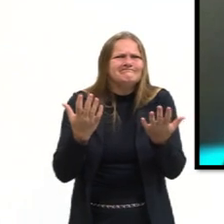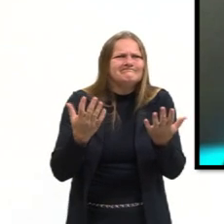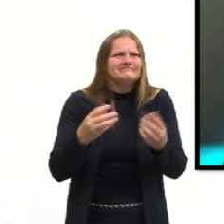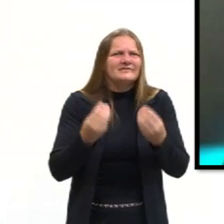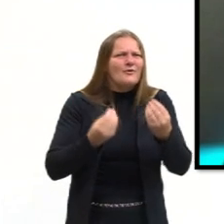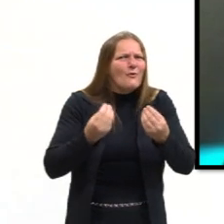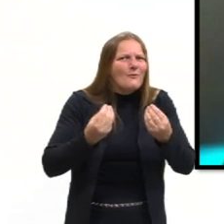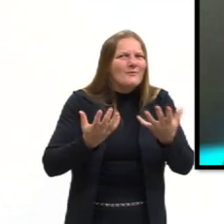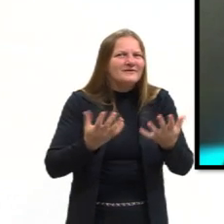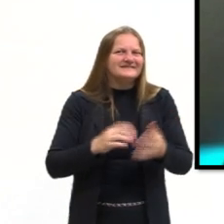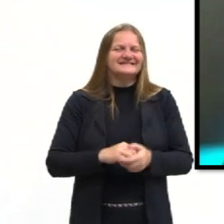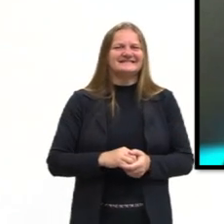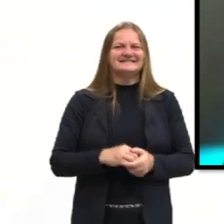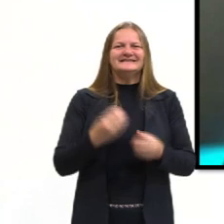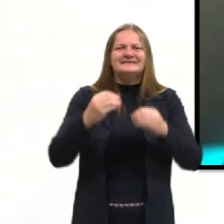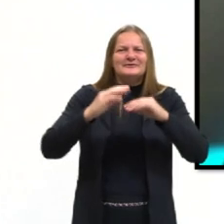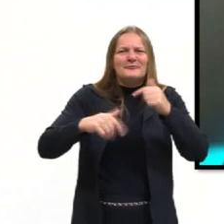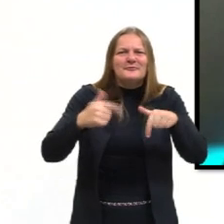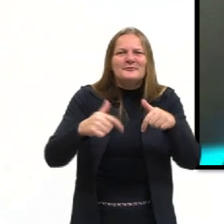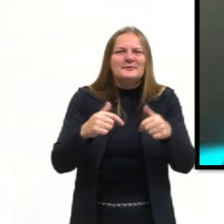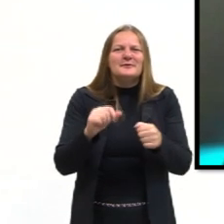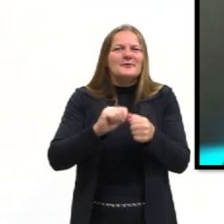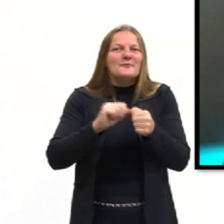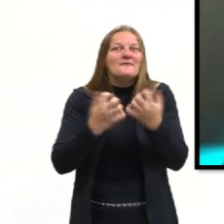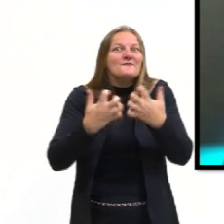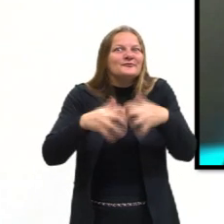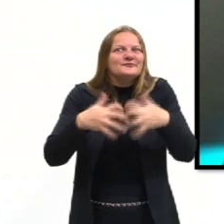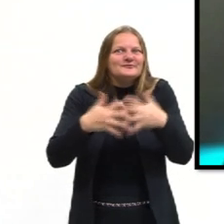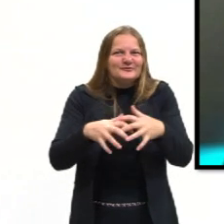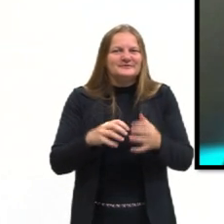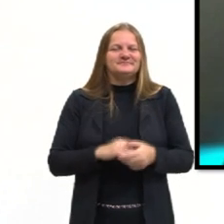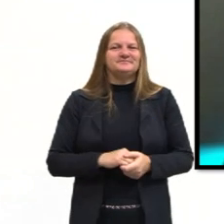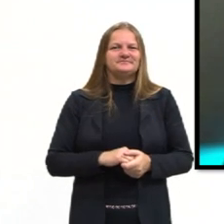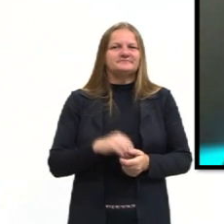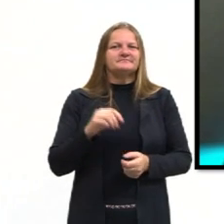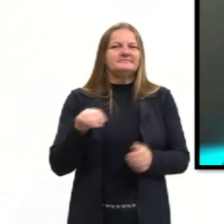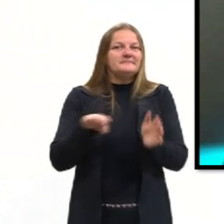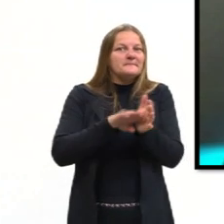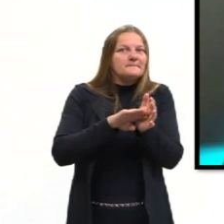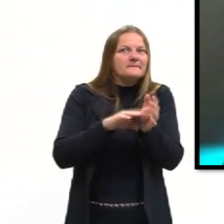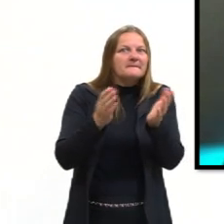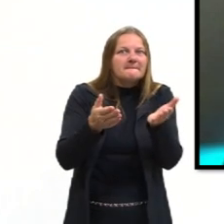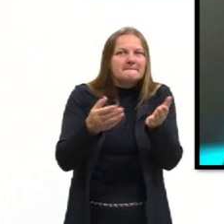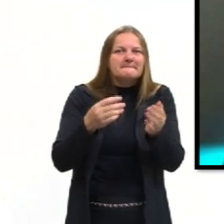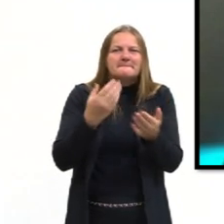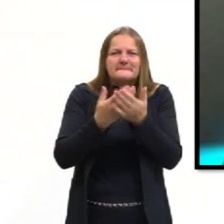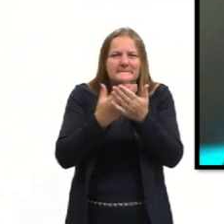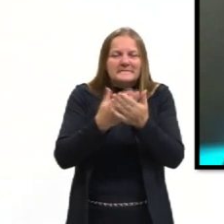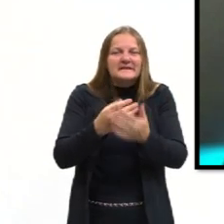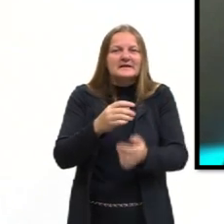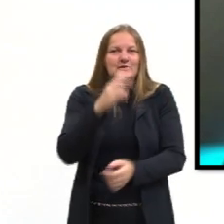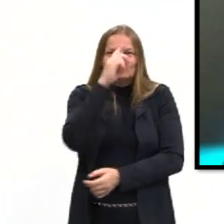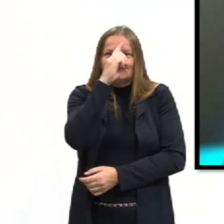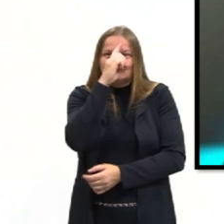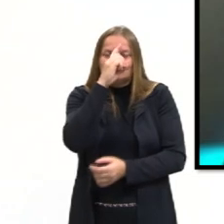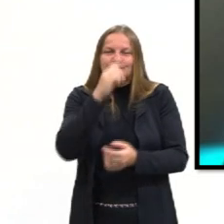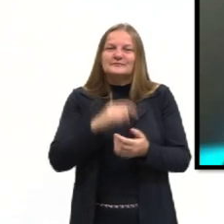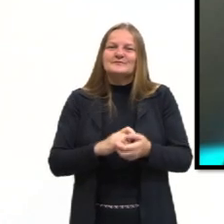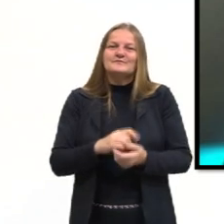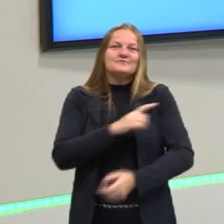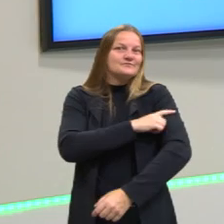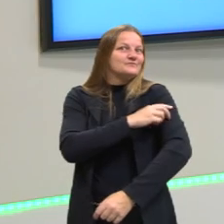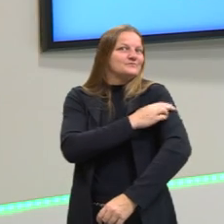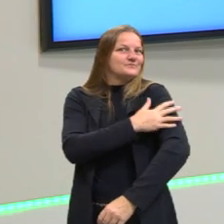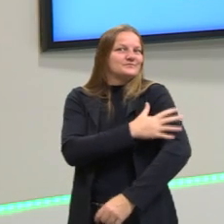esse número negativo, como é que eu trabalho com ele, como é que ele funciona? Porque, até então, os estudantes do ensino fundamental estão vendo